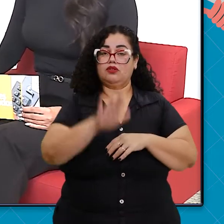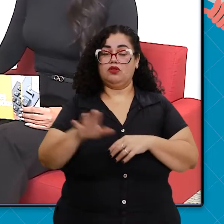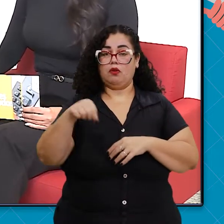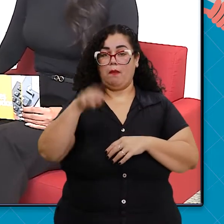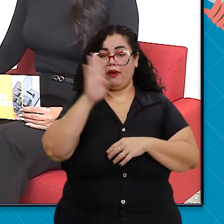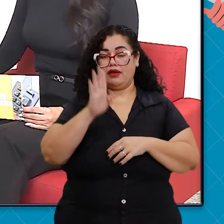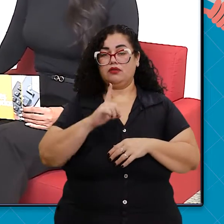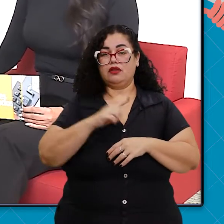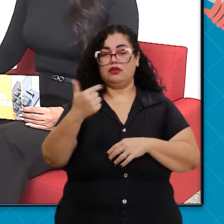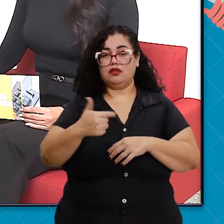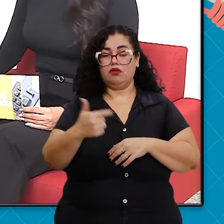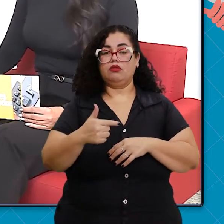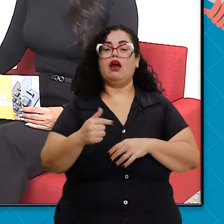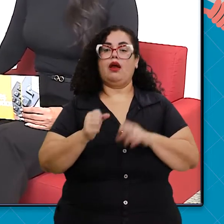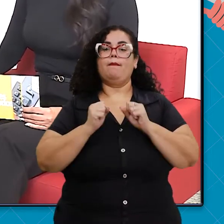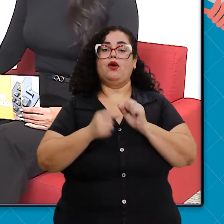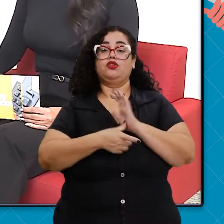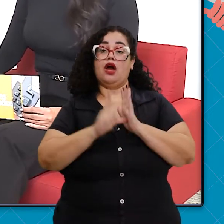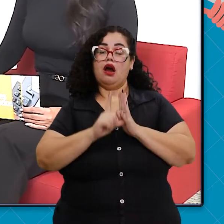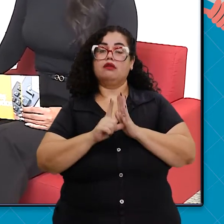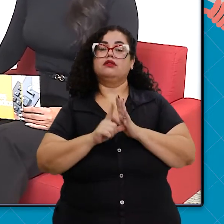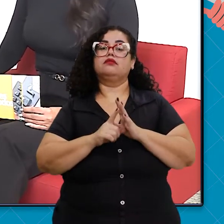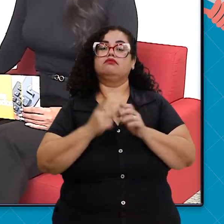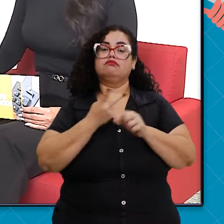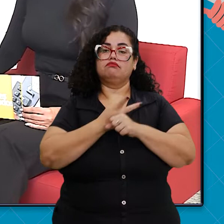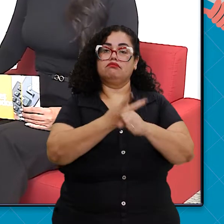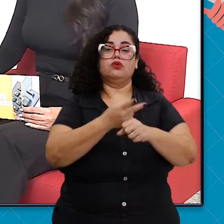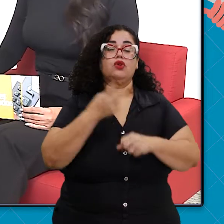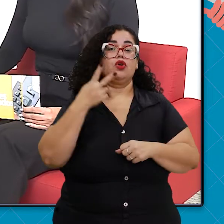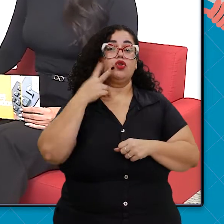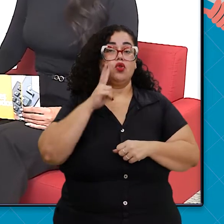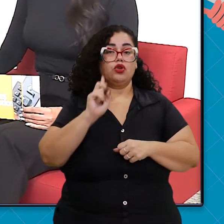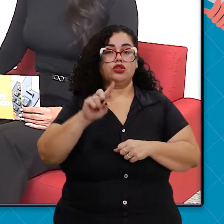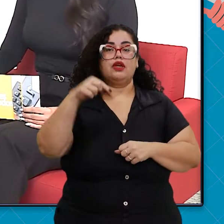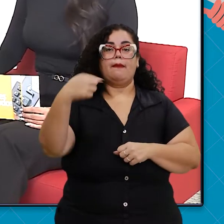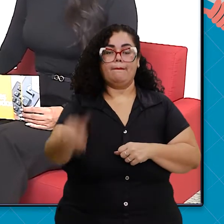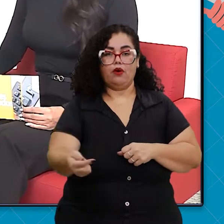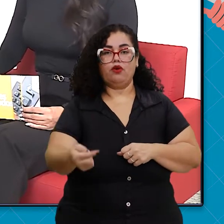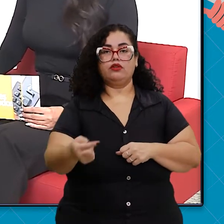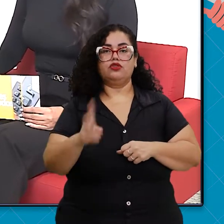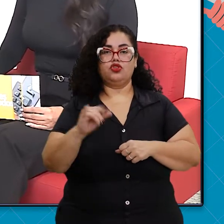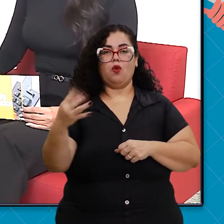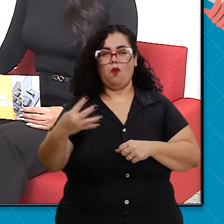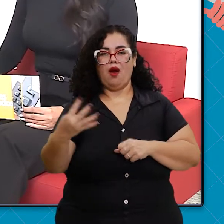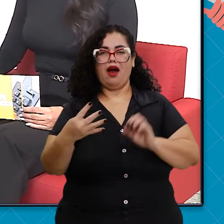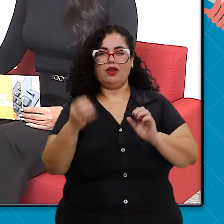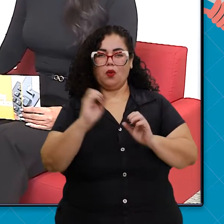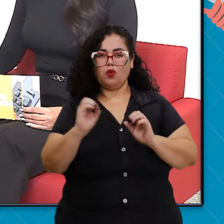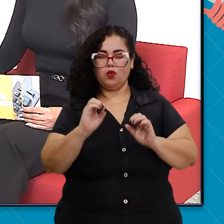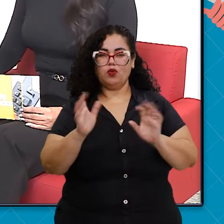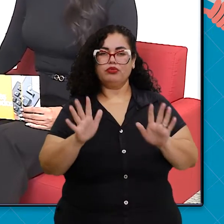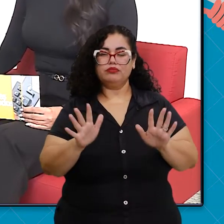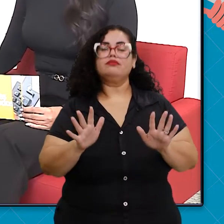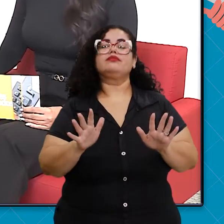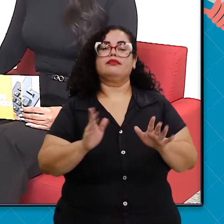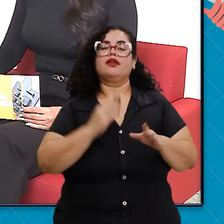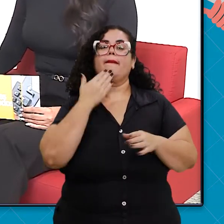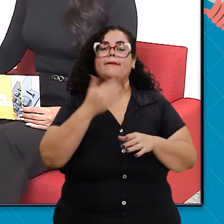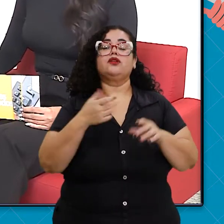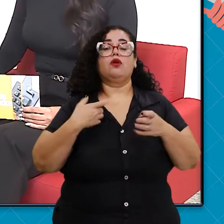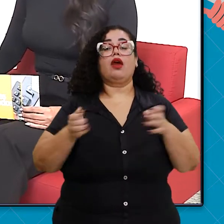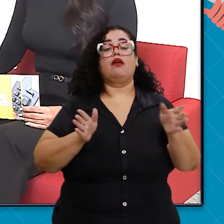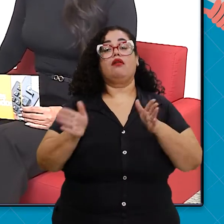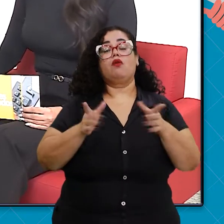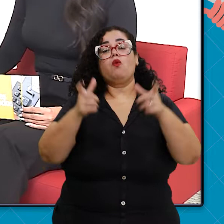Brasil, aí ele já pode procurar um cartório dois dias após, no caso seria dia 4 de outubro, e já pedir uma